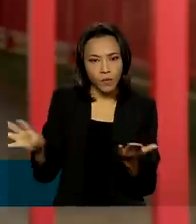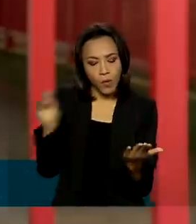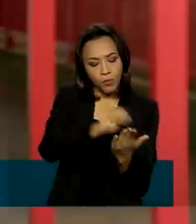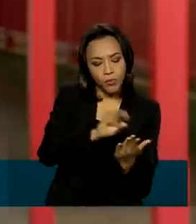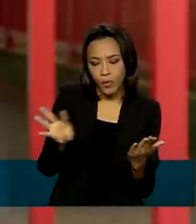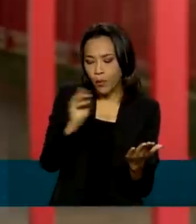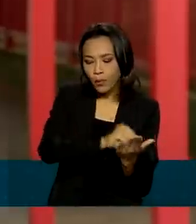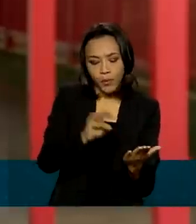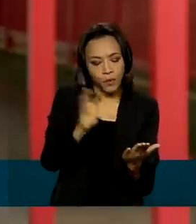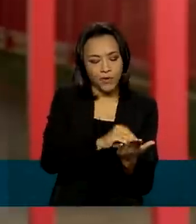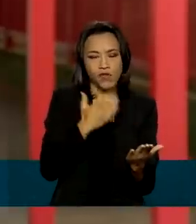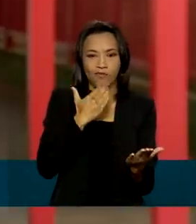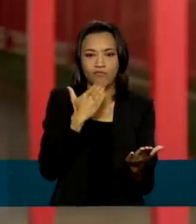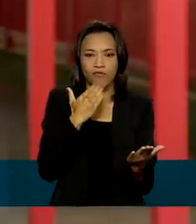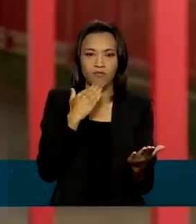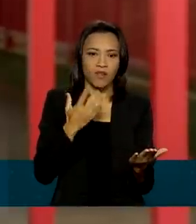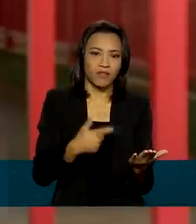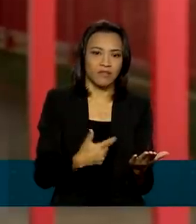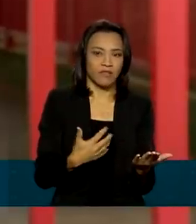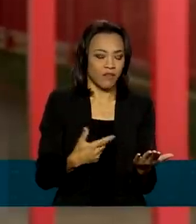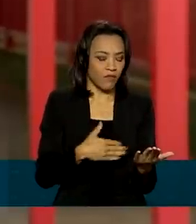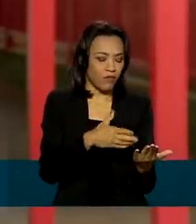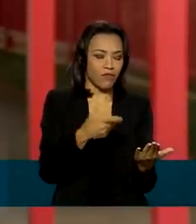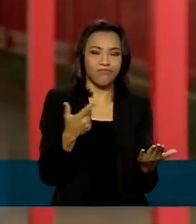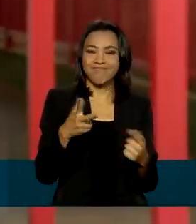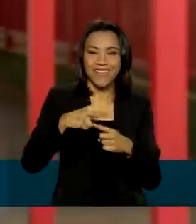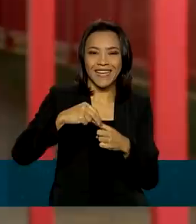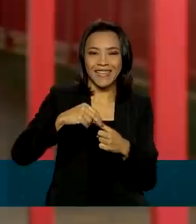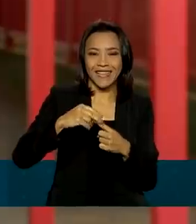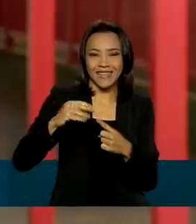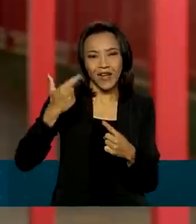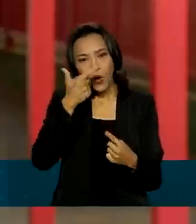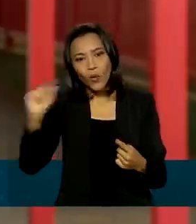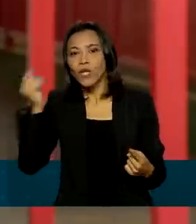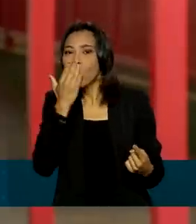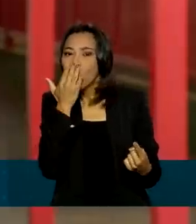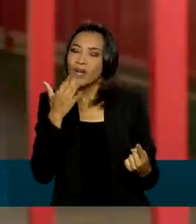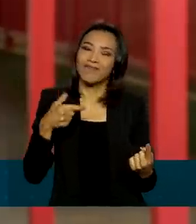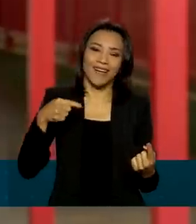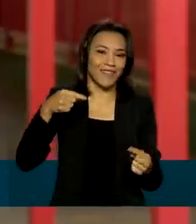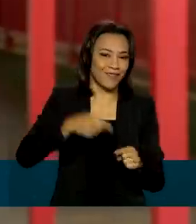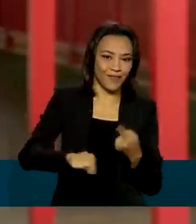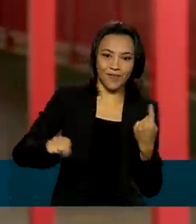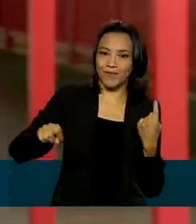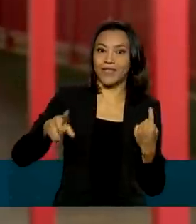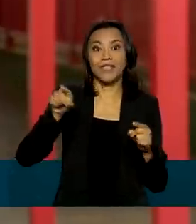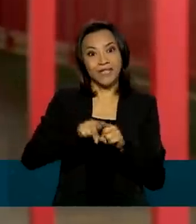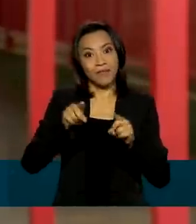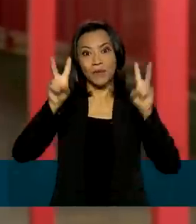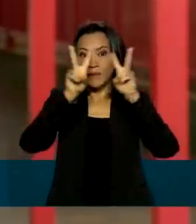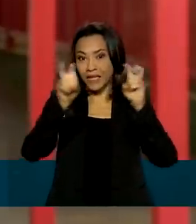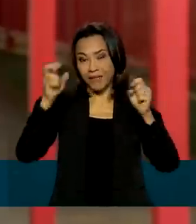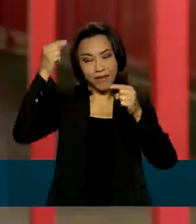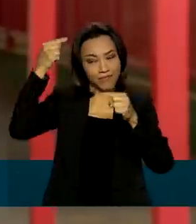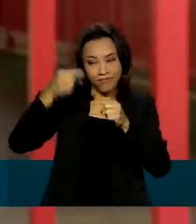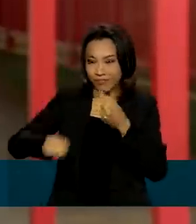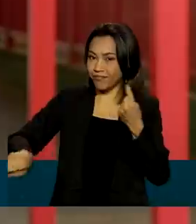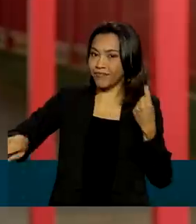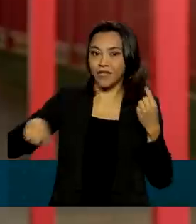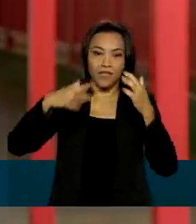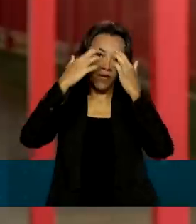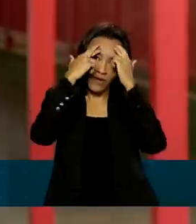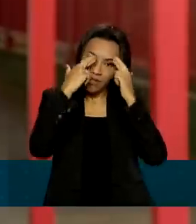tiver emendas ou rasuras e não for escrito com caneta de tinta preta. E ainda, se fugir totalmente ao tema, não obedecer ao tipo